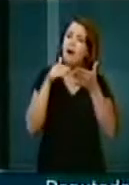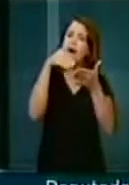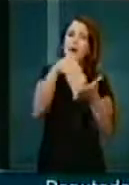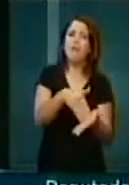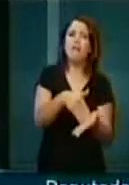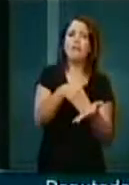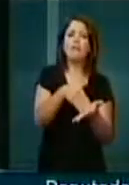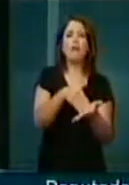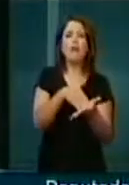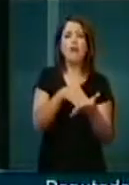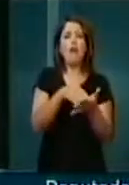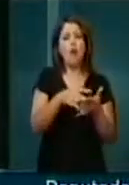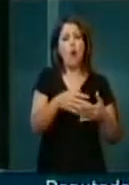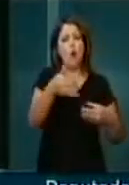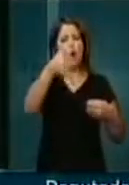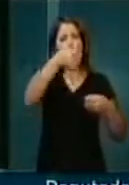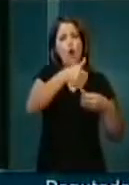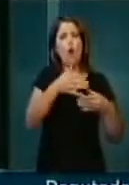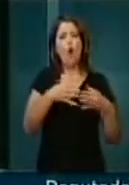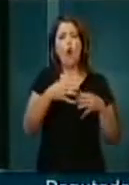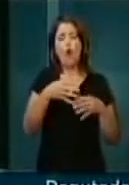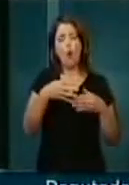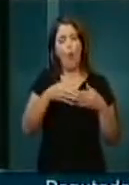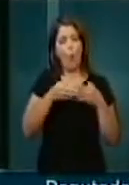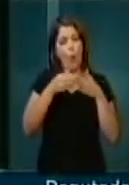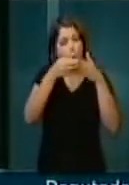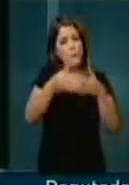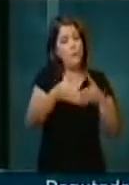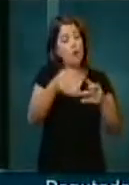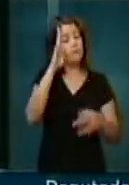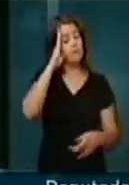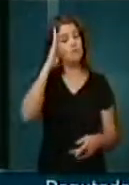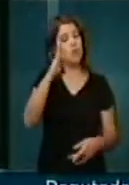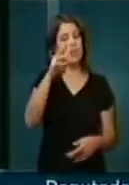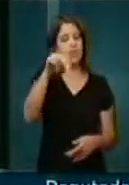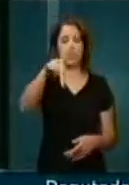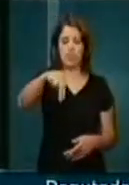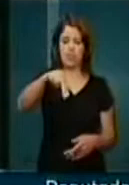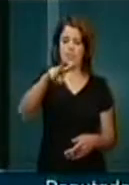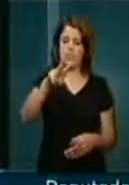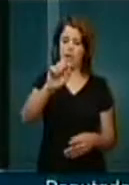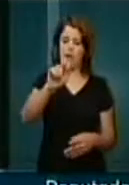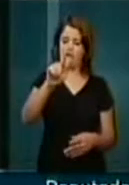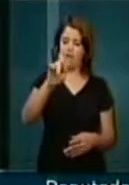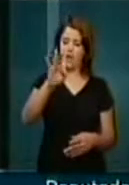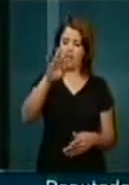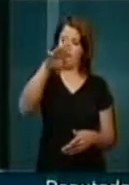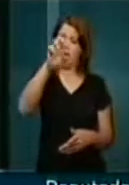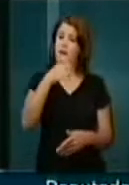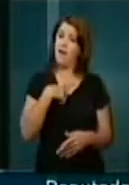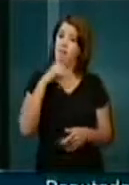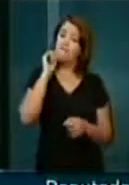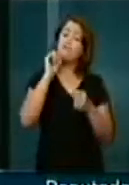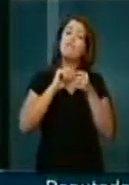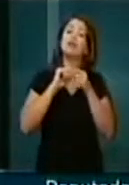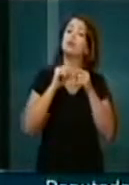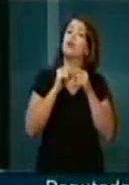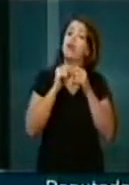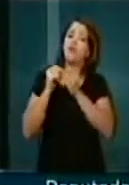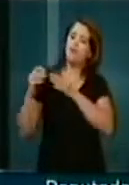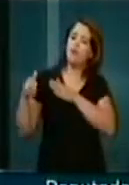portos de Santa Catarina, principalmente o Porto de Navegantes, por ferrovia, aliás, por rodovia,